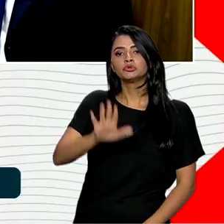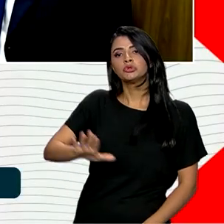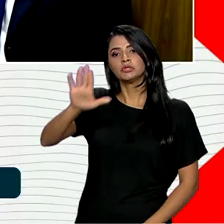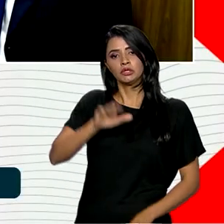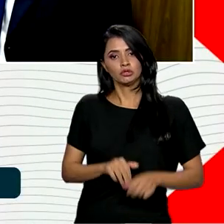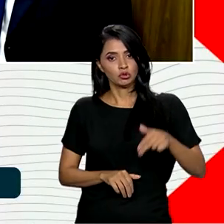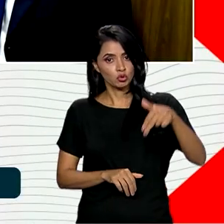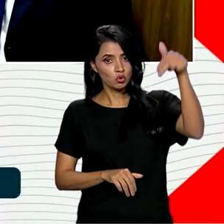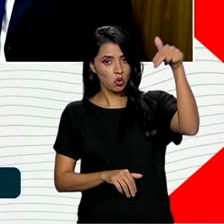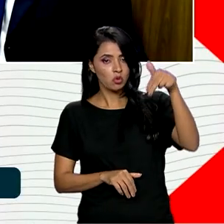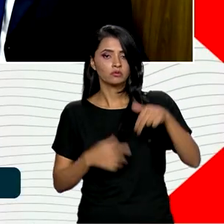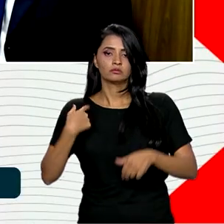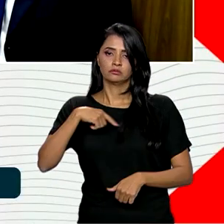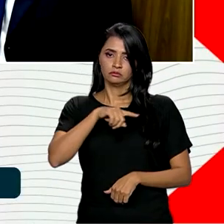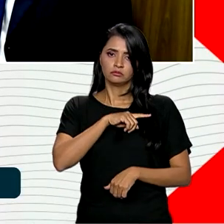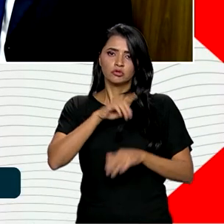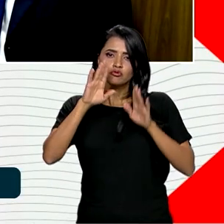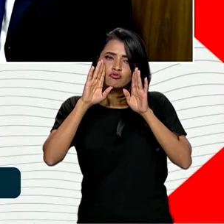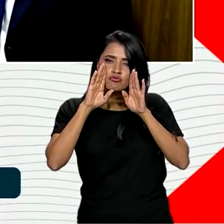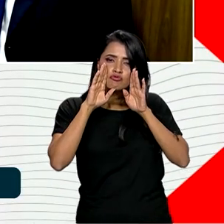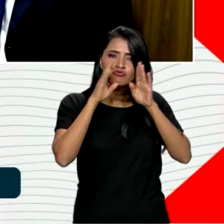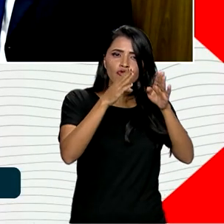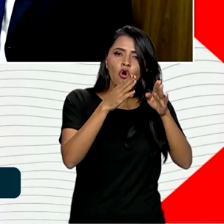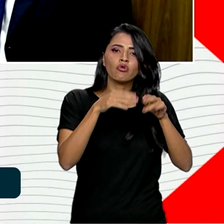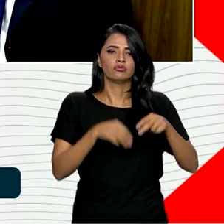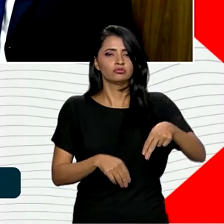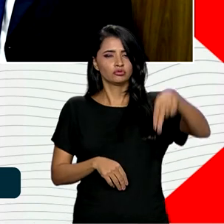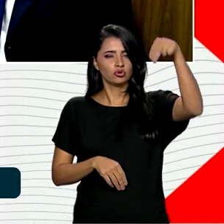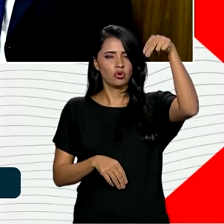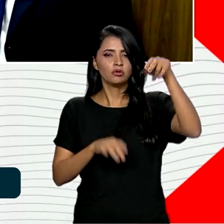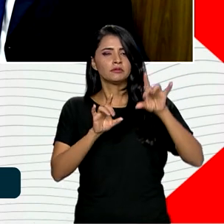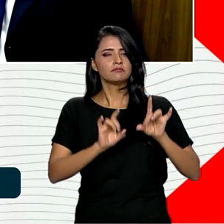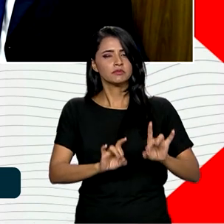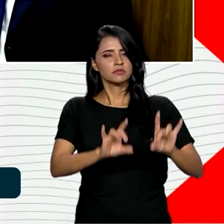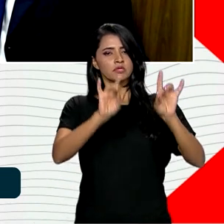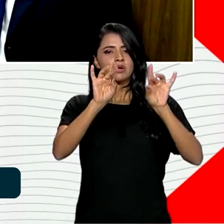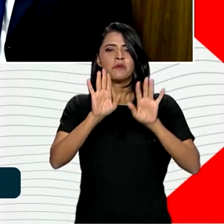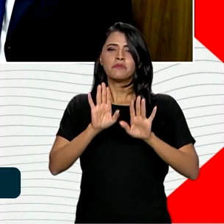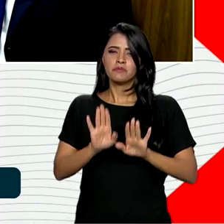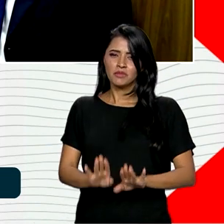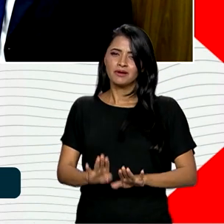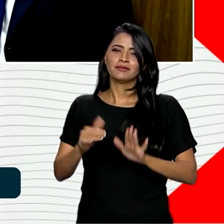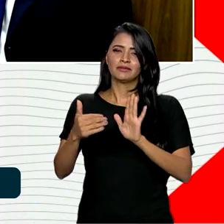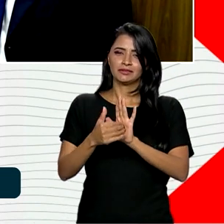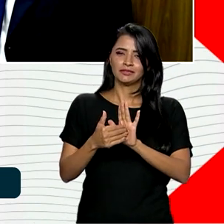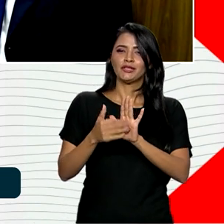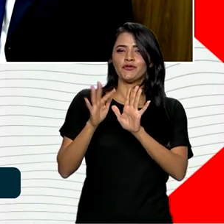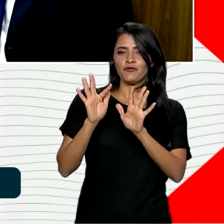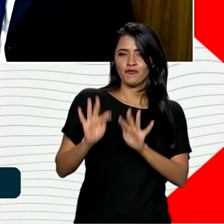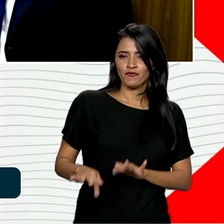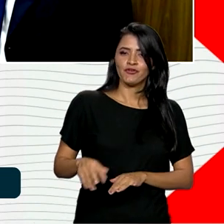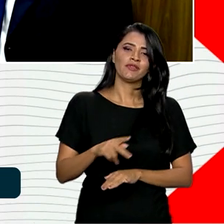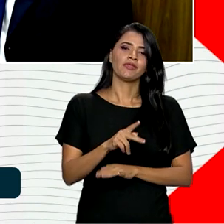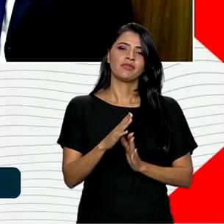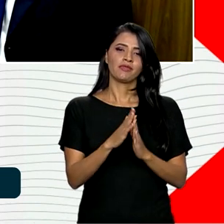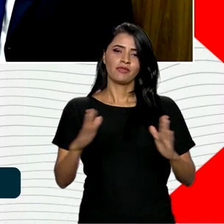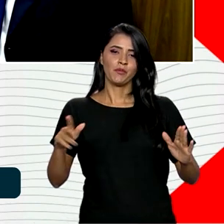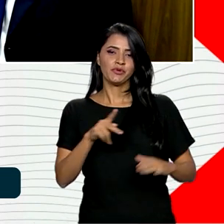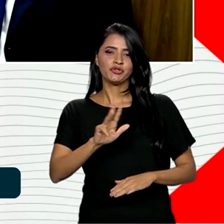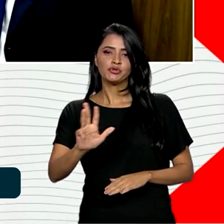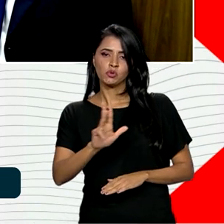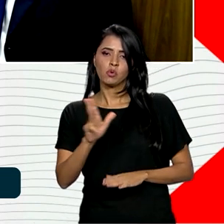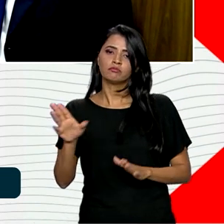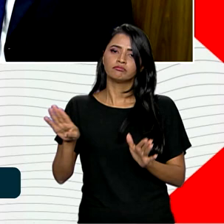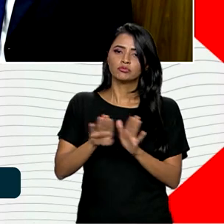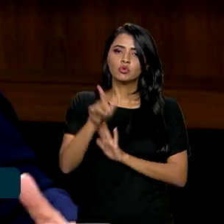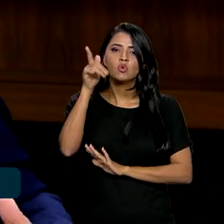norte. E nós vamos ter um foco especial no norte para que, até o final do mandato do presidente Lula, nós cheguemos